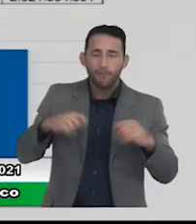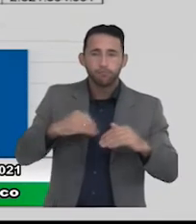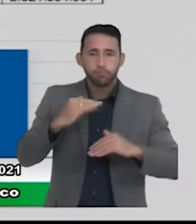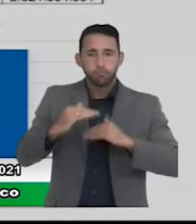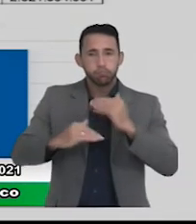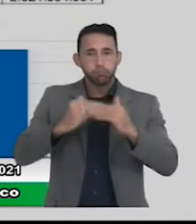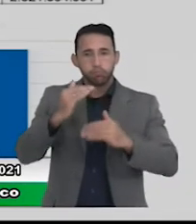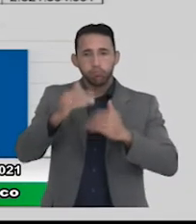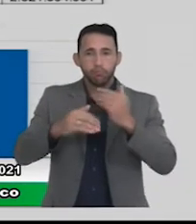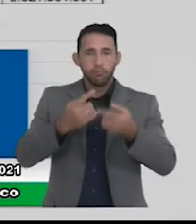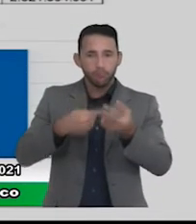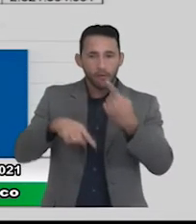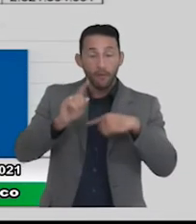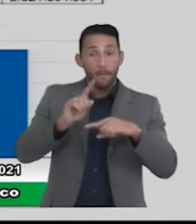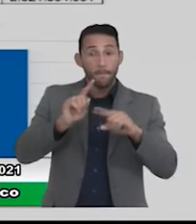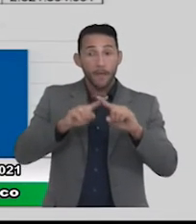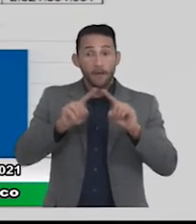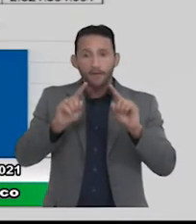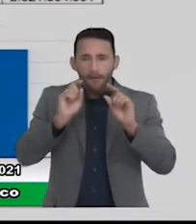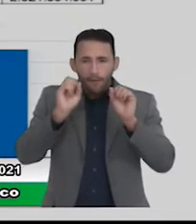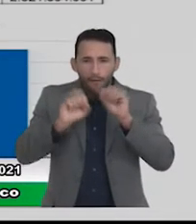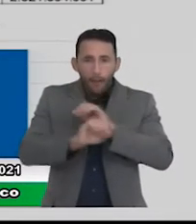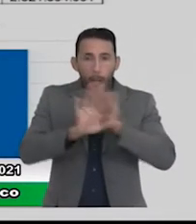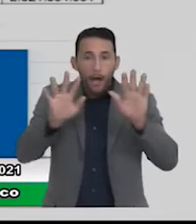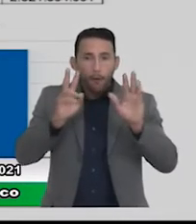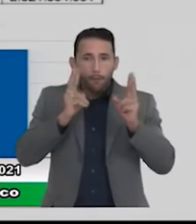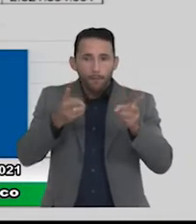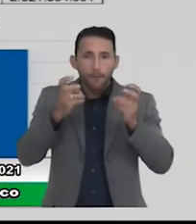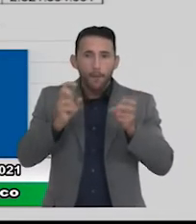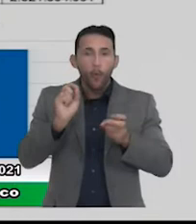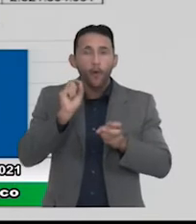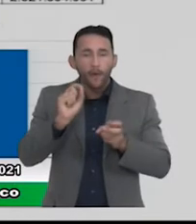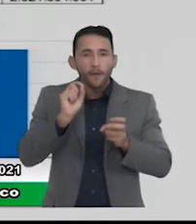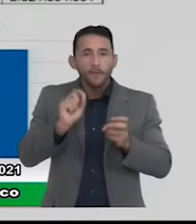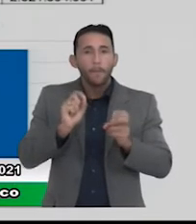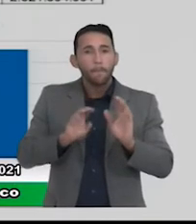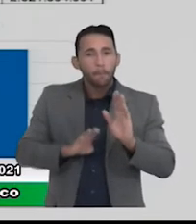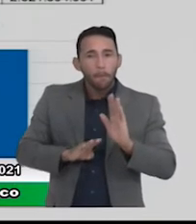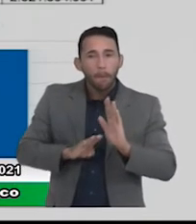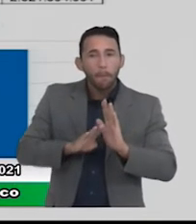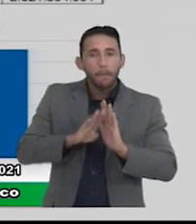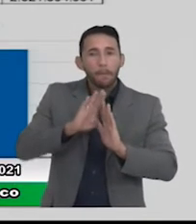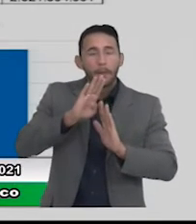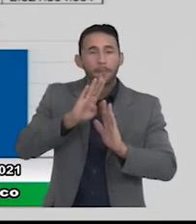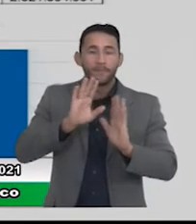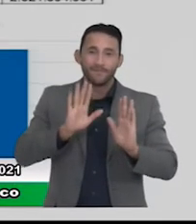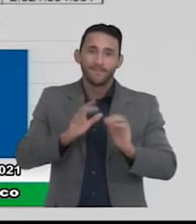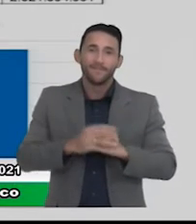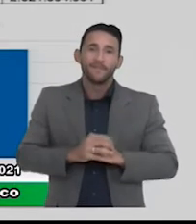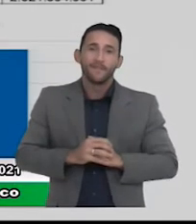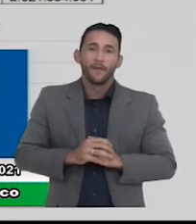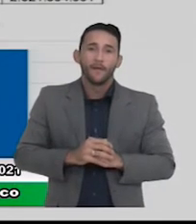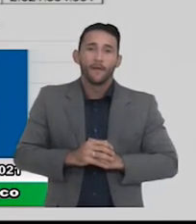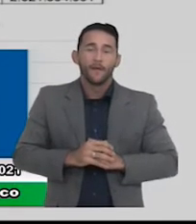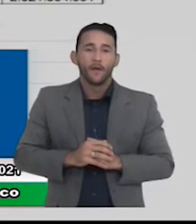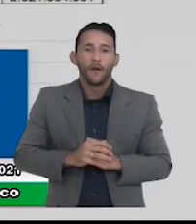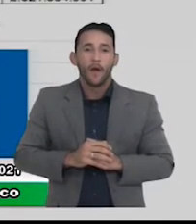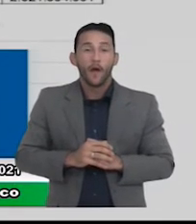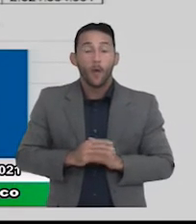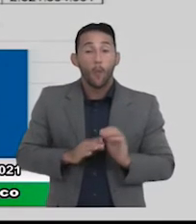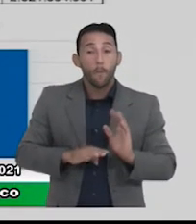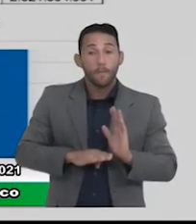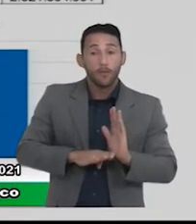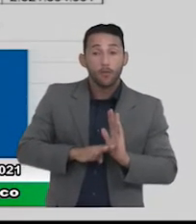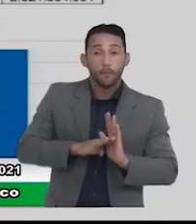últimos anos e aqui é nítido que dá para ver essa evolução da receita corrente líquida então ela aumentou